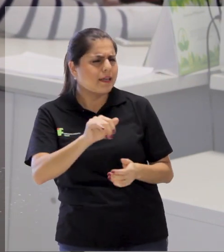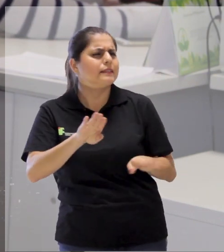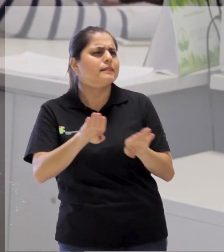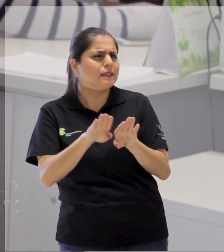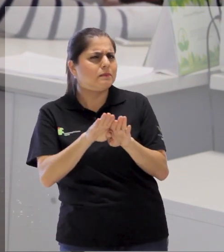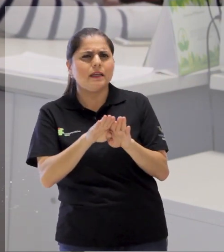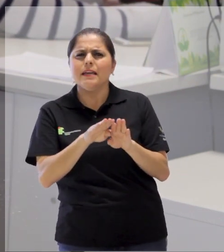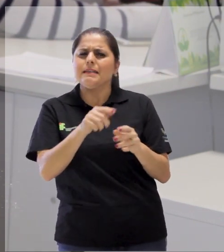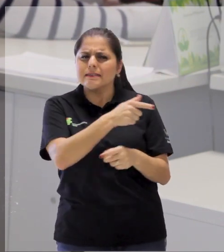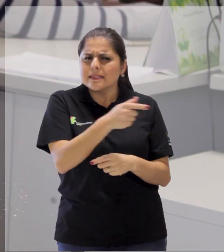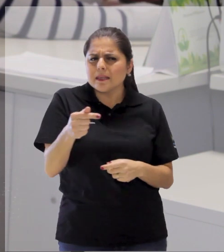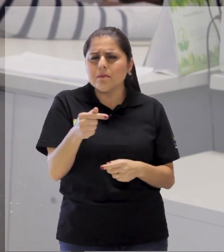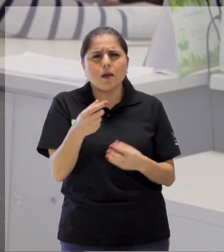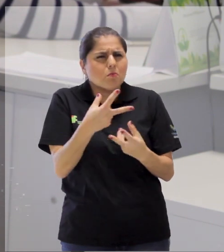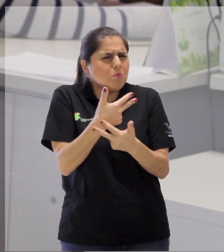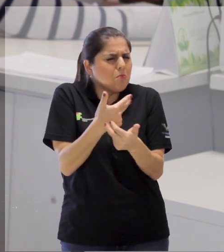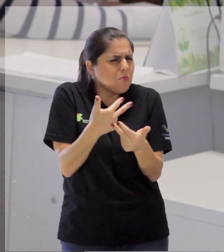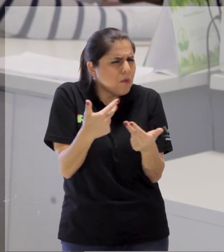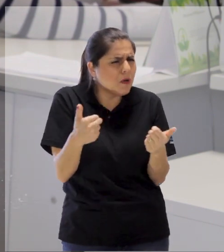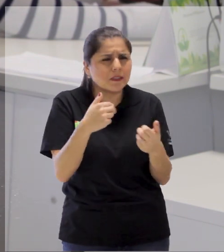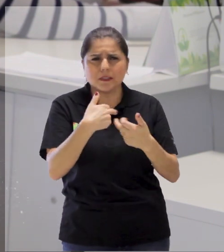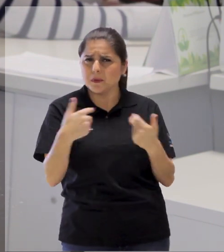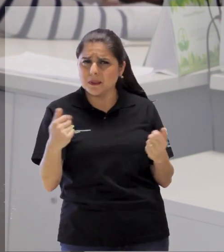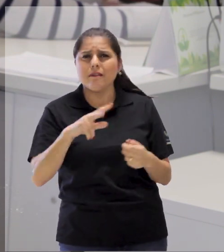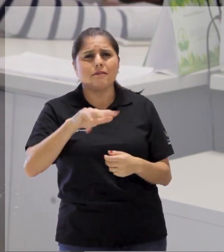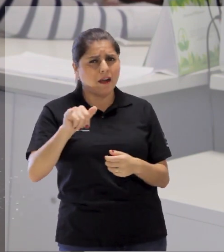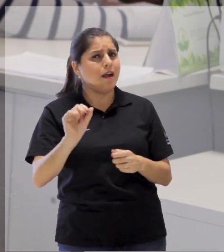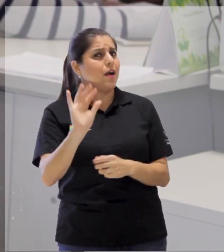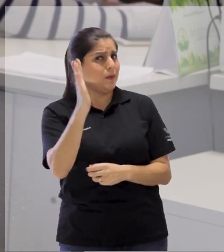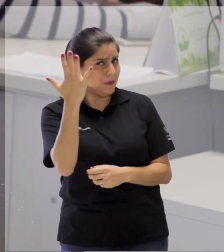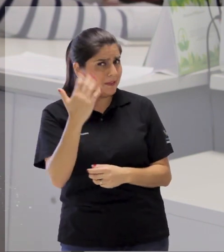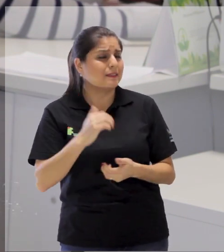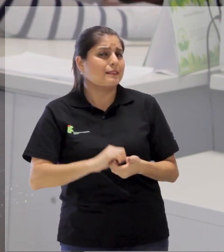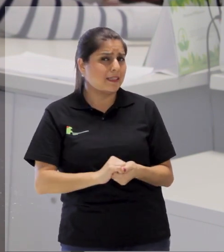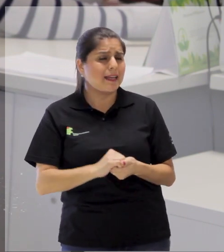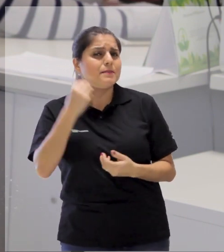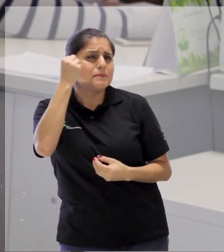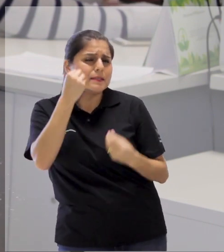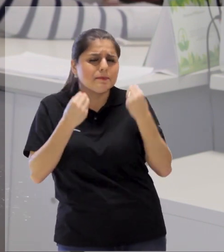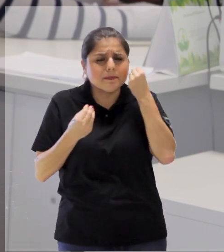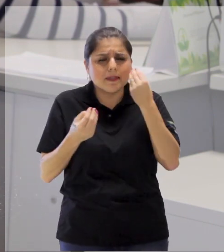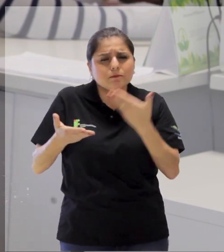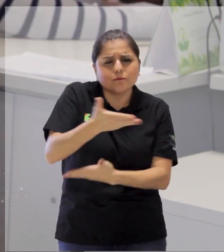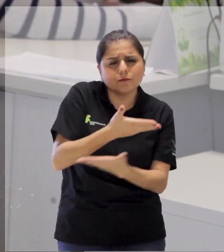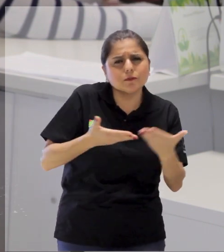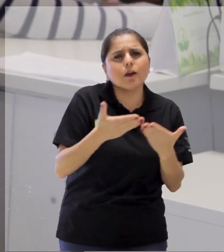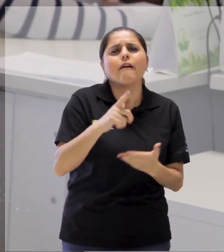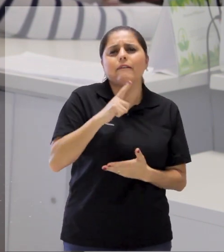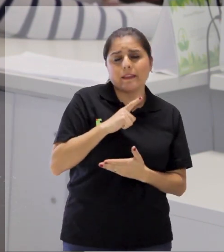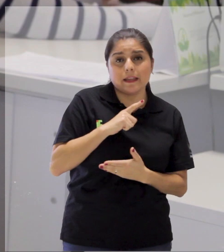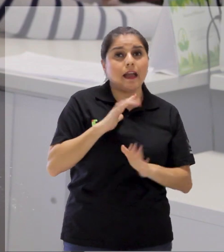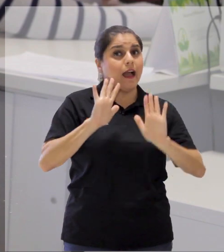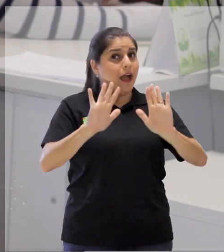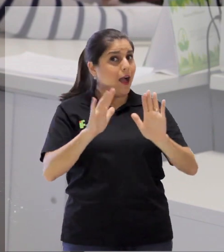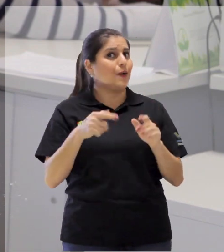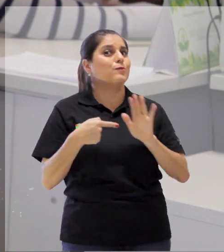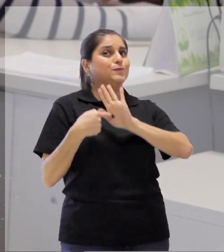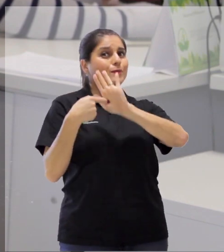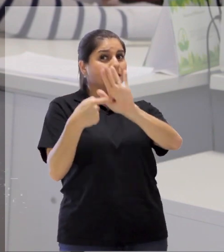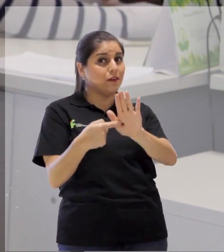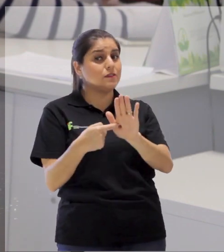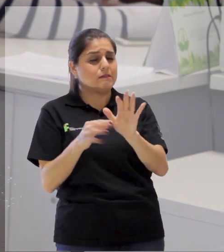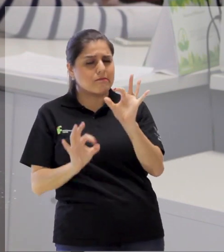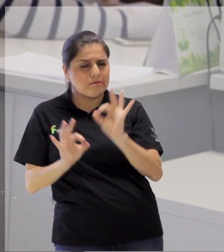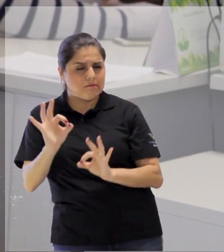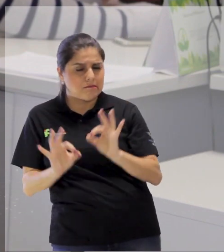muito intensa, com muita troca de experiência e conhecimento entre os participantes. Agora eu vou mostrar para você o que a